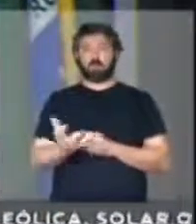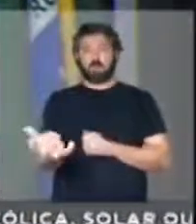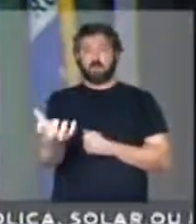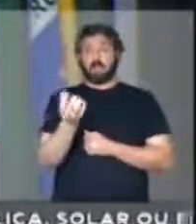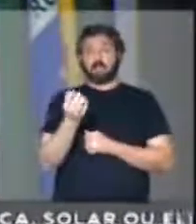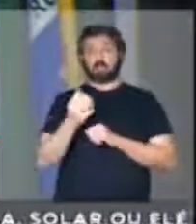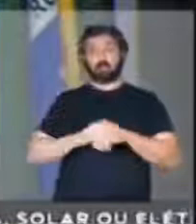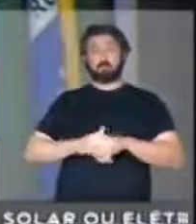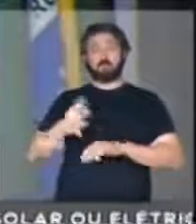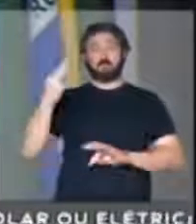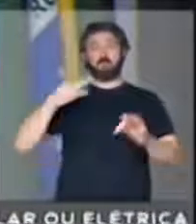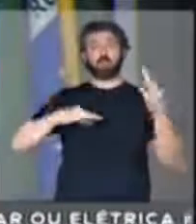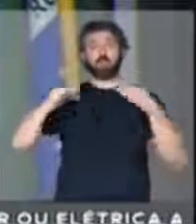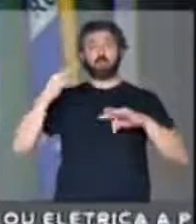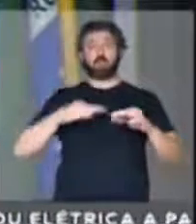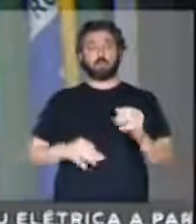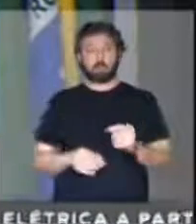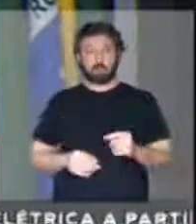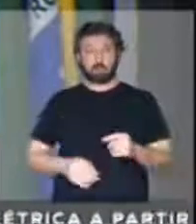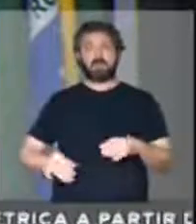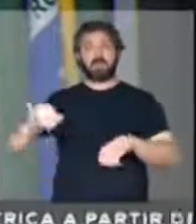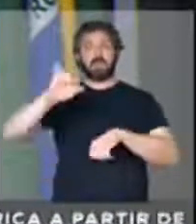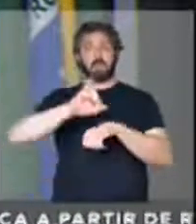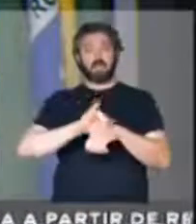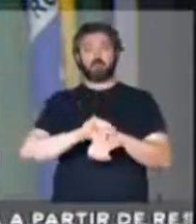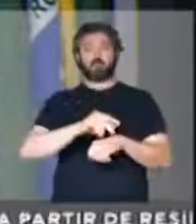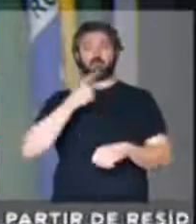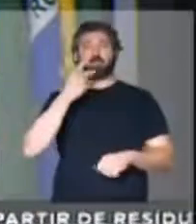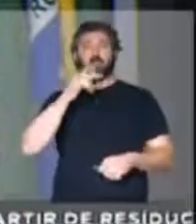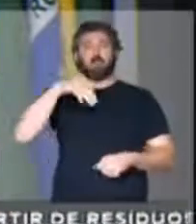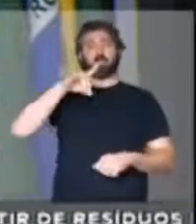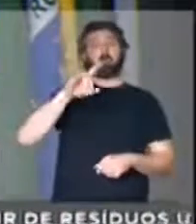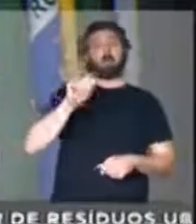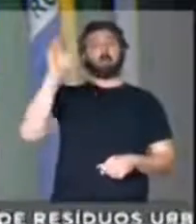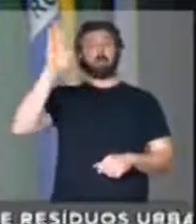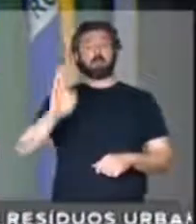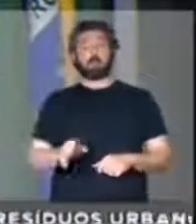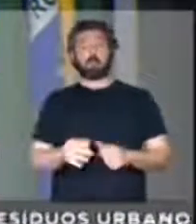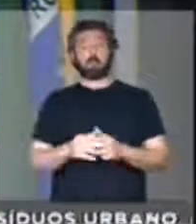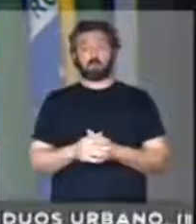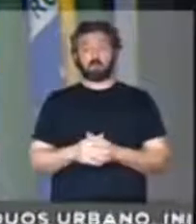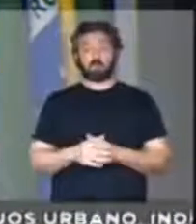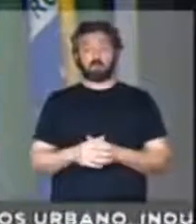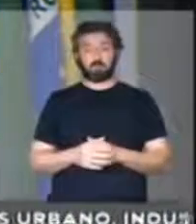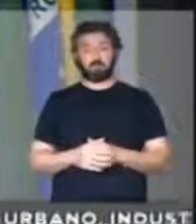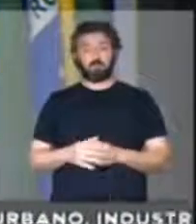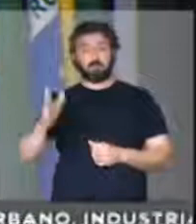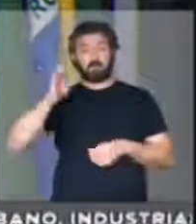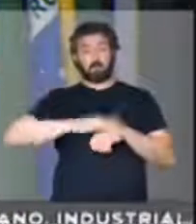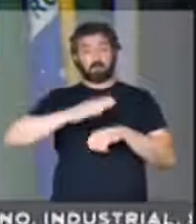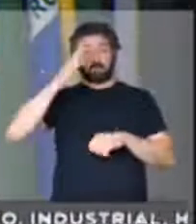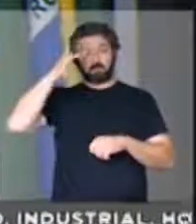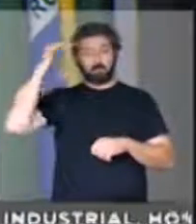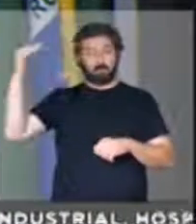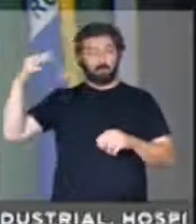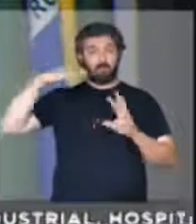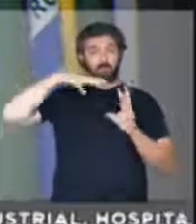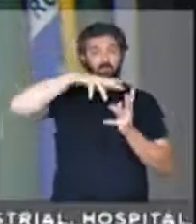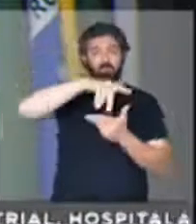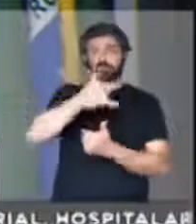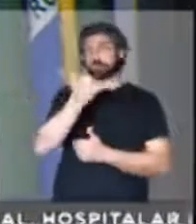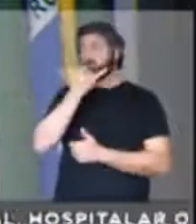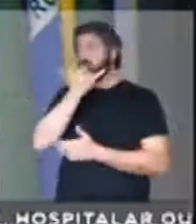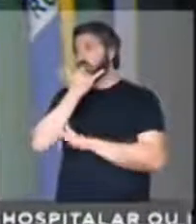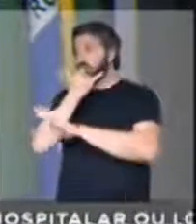maior número de turistas, e a capital que dita moda no nosso país. A cidade mais conhecida no exterior, que me